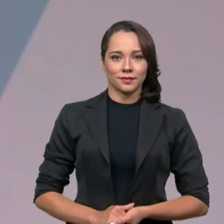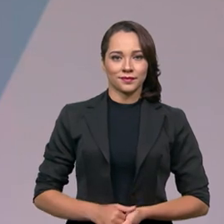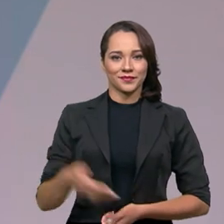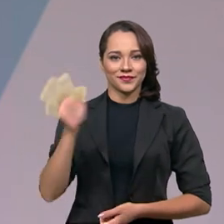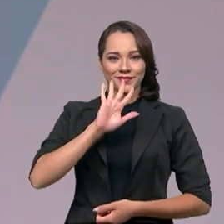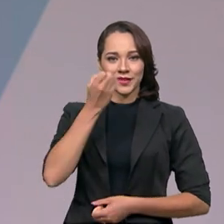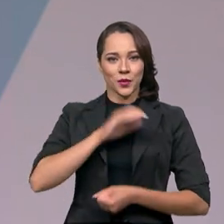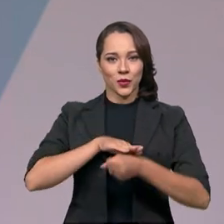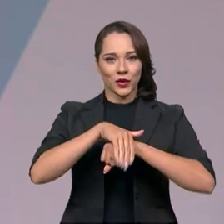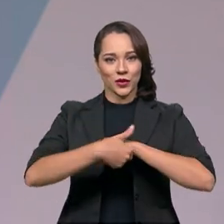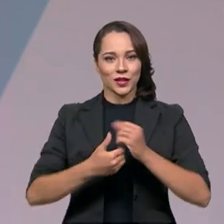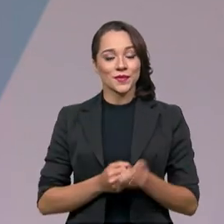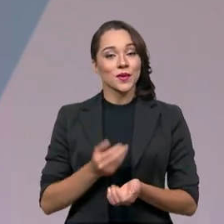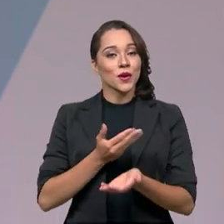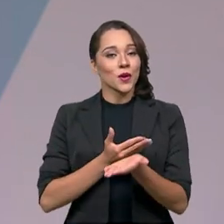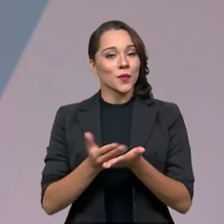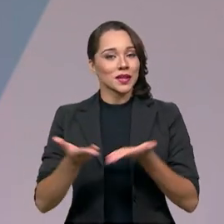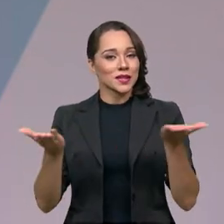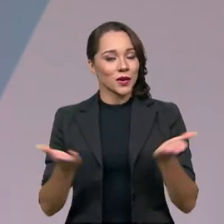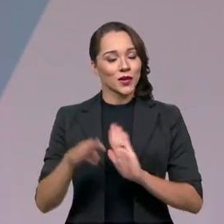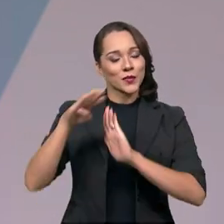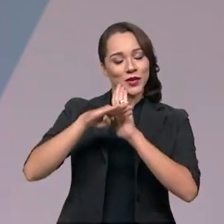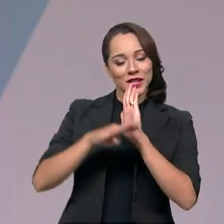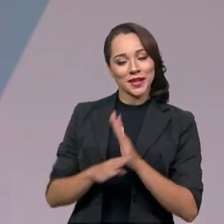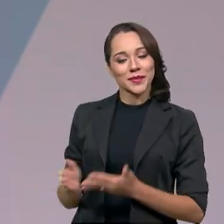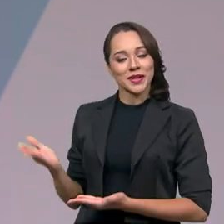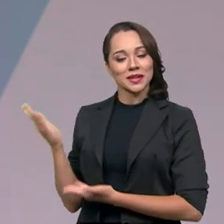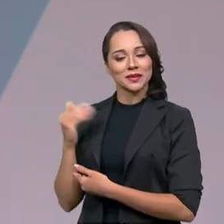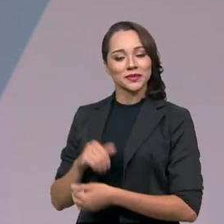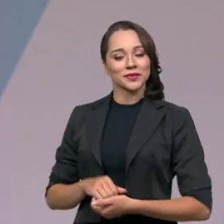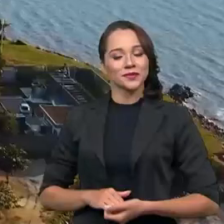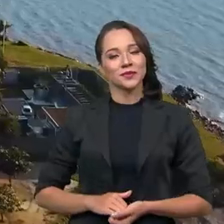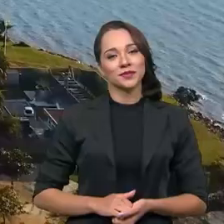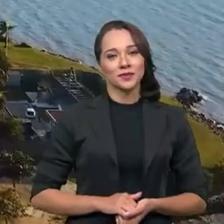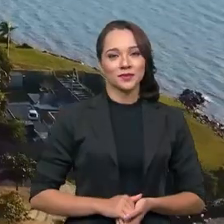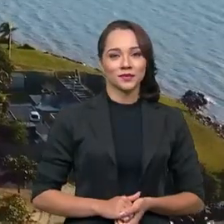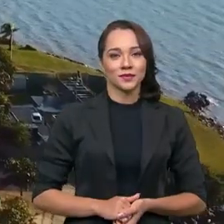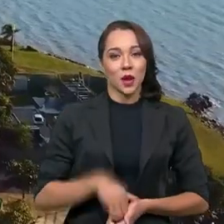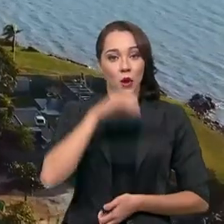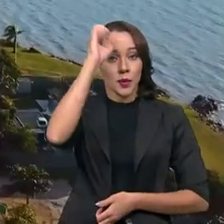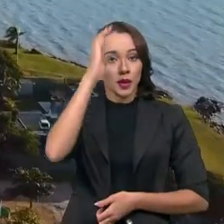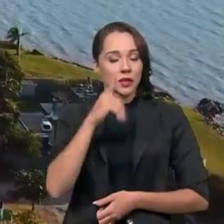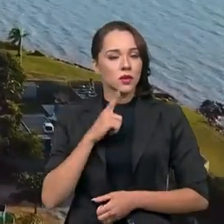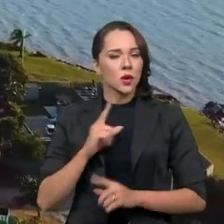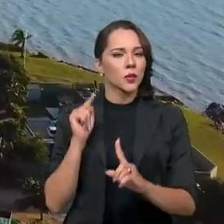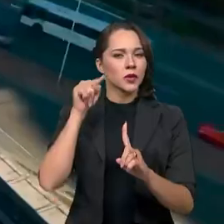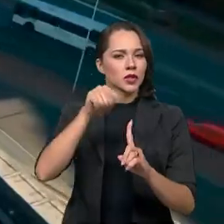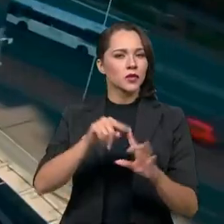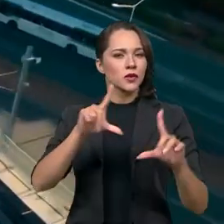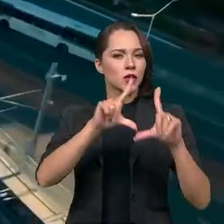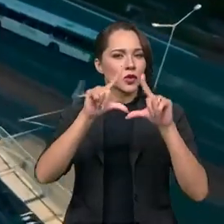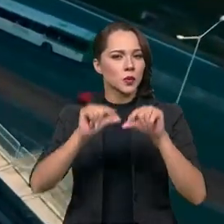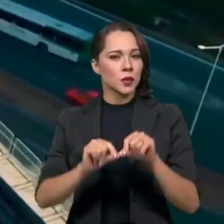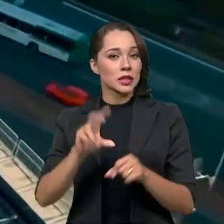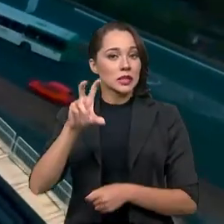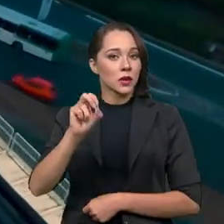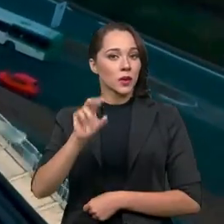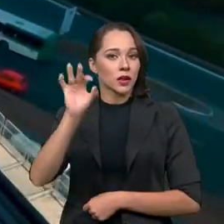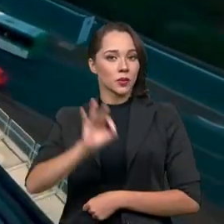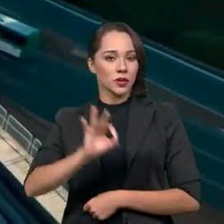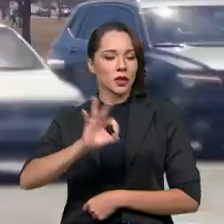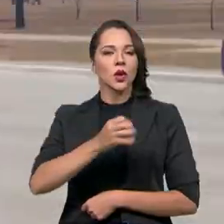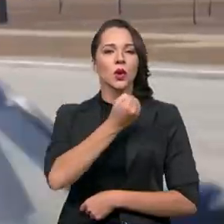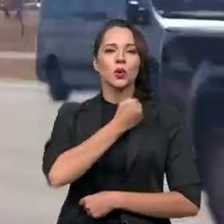Olá, boa noite. Começa agora mais um Brasil em Pauta. O Brasil tem a meta de reduzir em 50